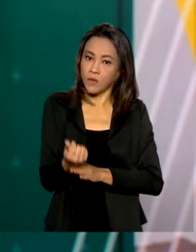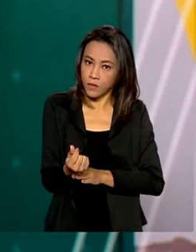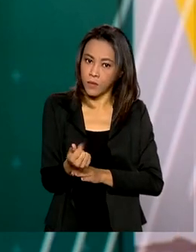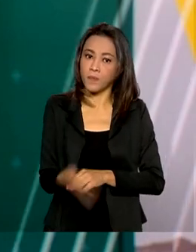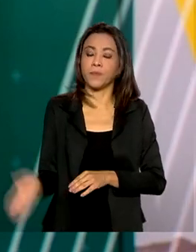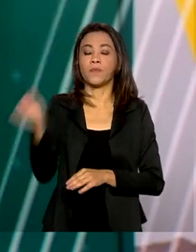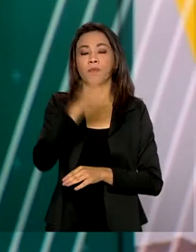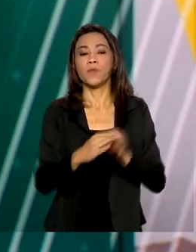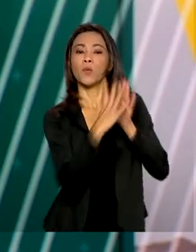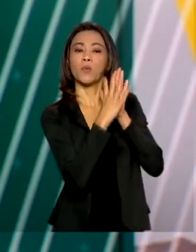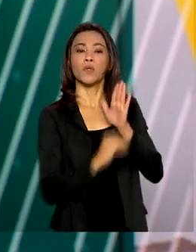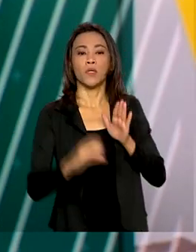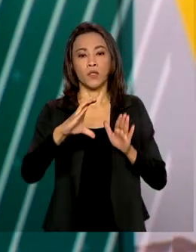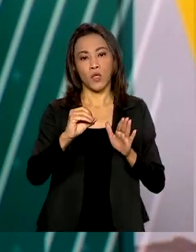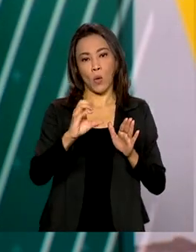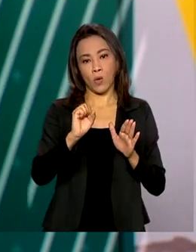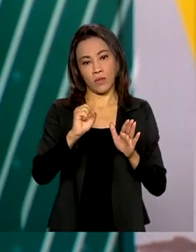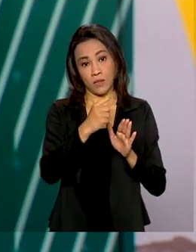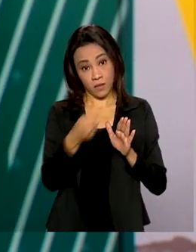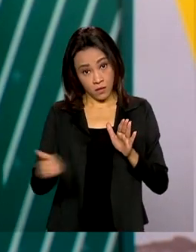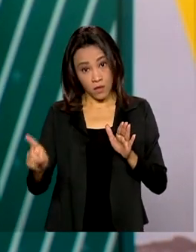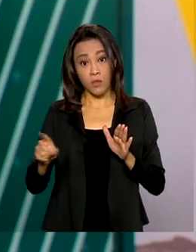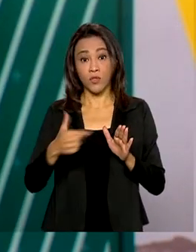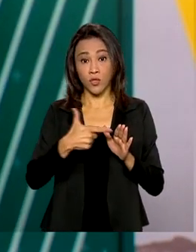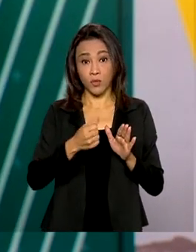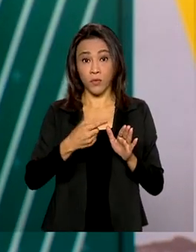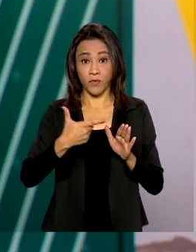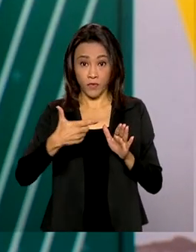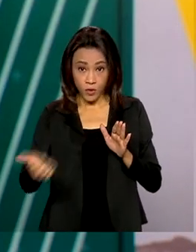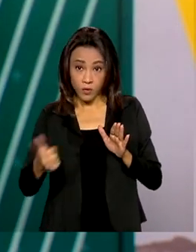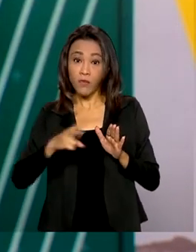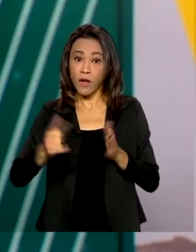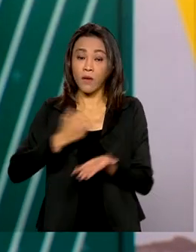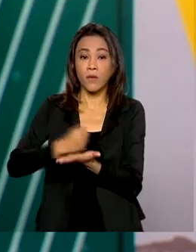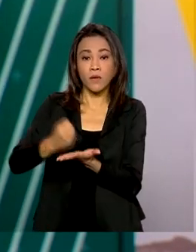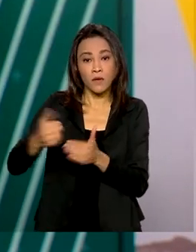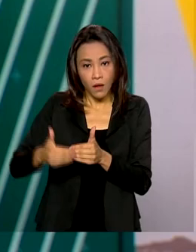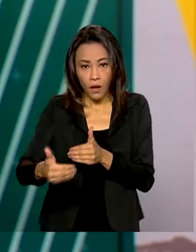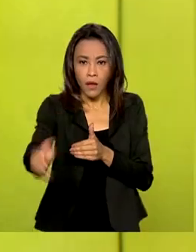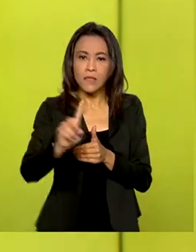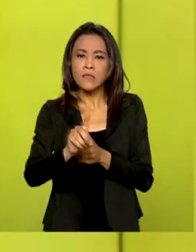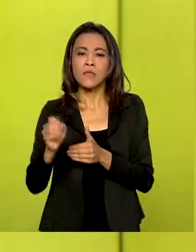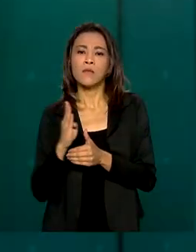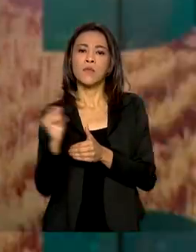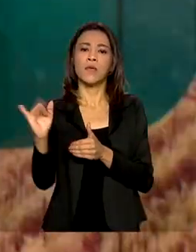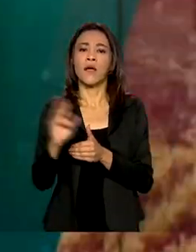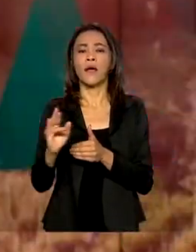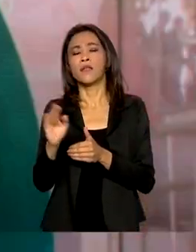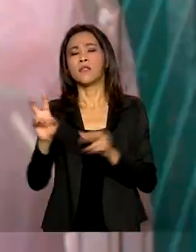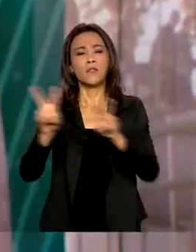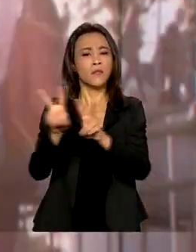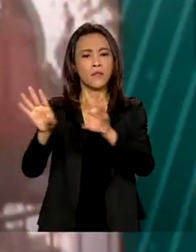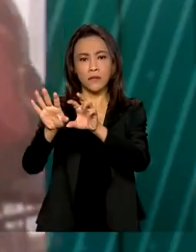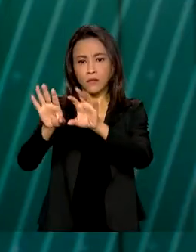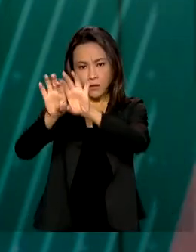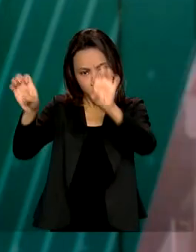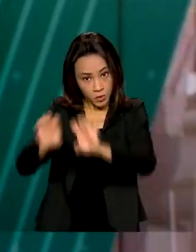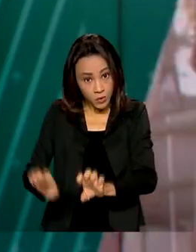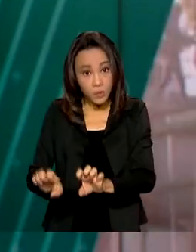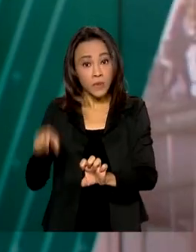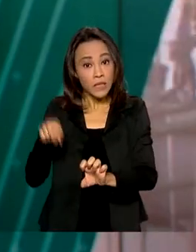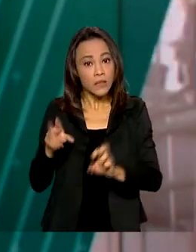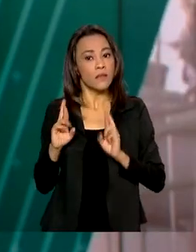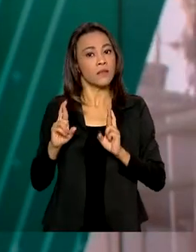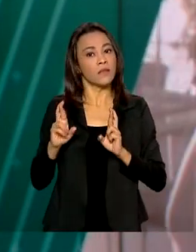As concessões de bens em 2021 devem contratar 100 bilhões de reais em investimentos em infraestrutura para os próximos anos. Esta é